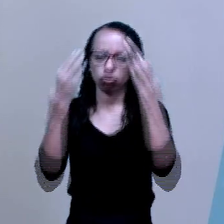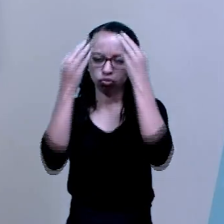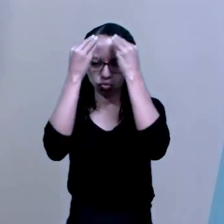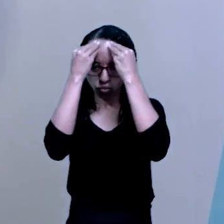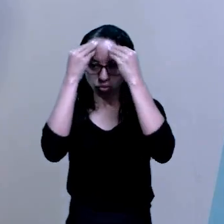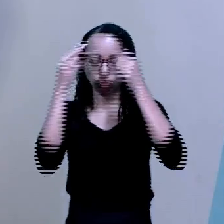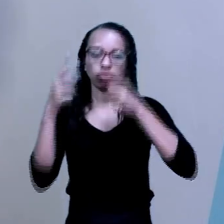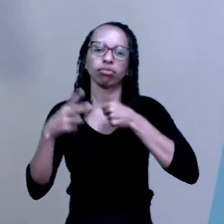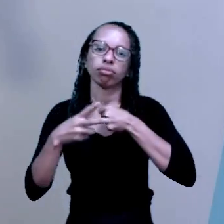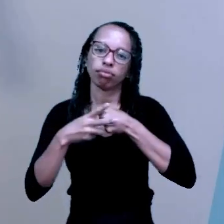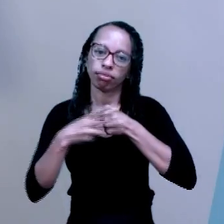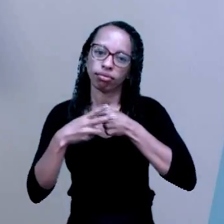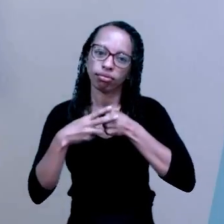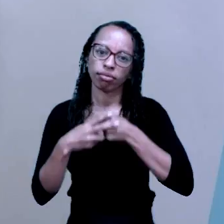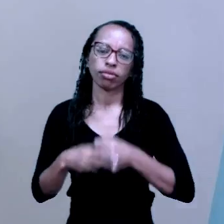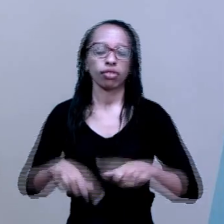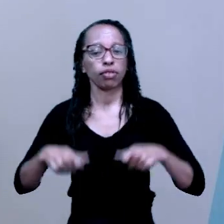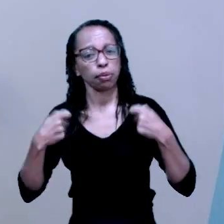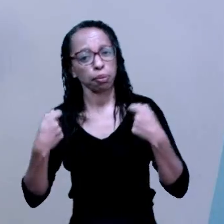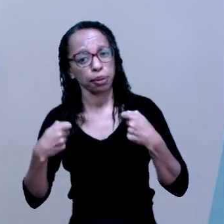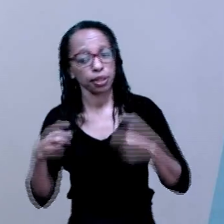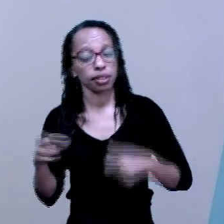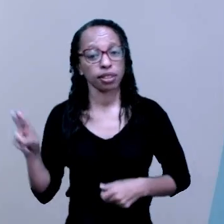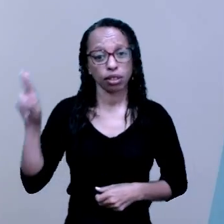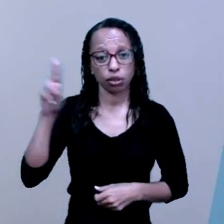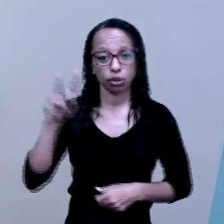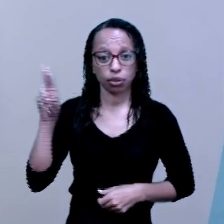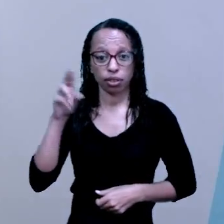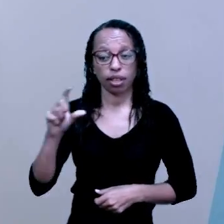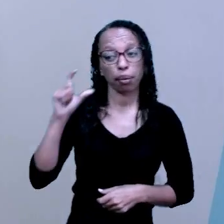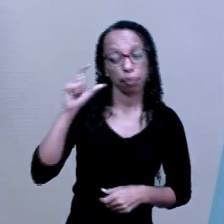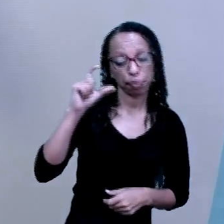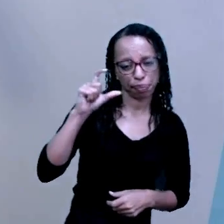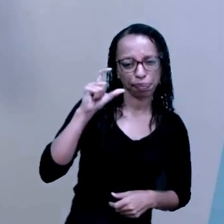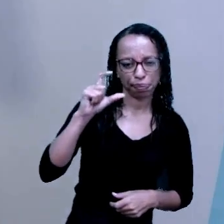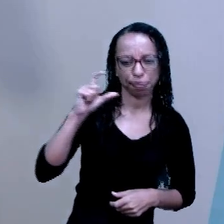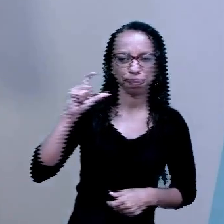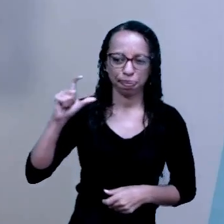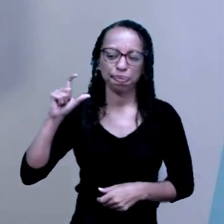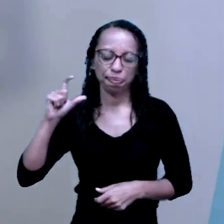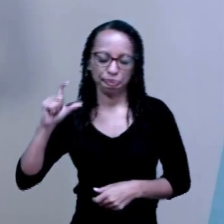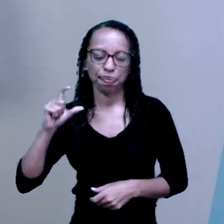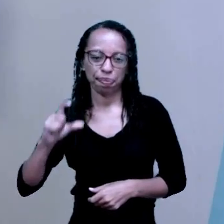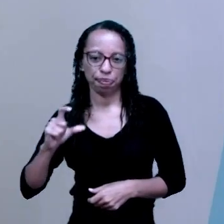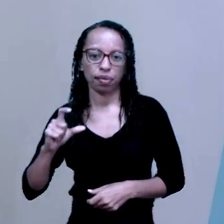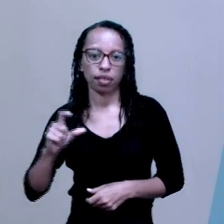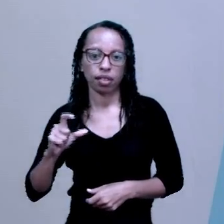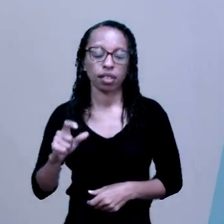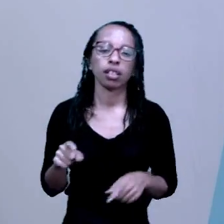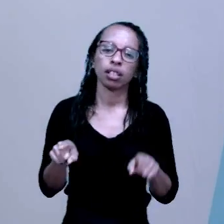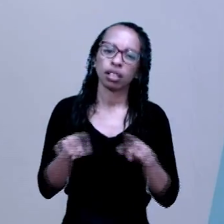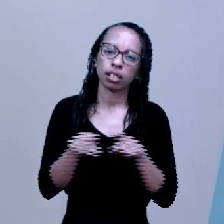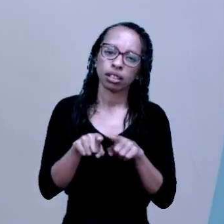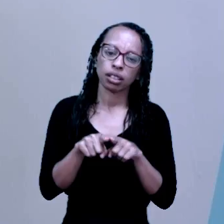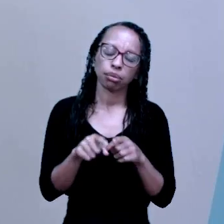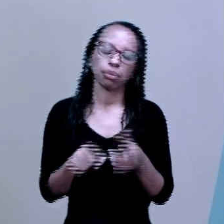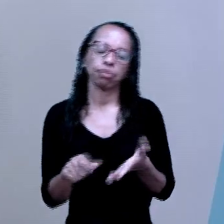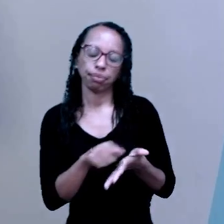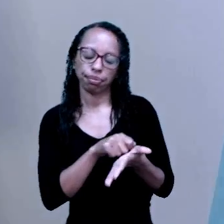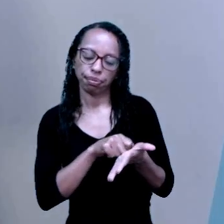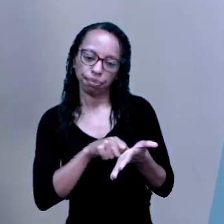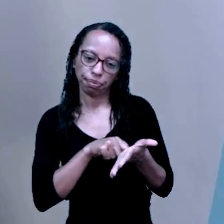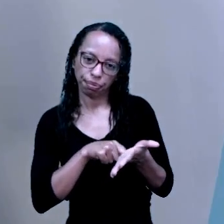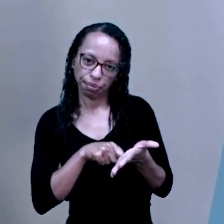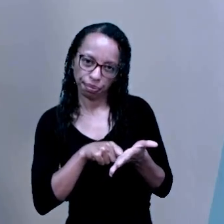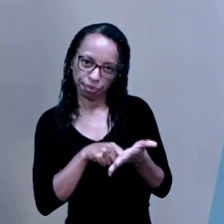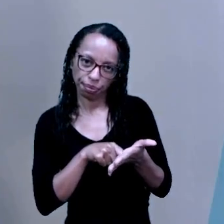palavras. Seja para falar, como eu estou fazendo agora com vocês, seja para escrever, como a gente encontra aqui nos balões.